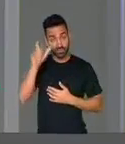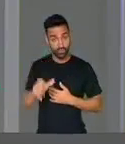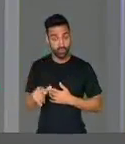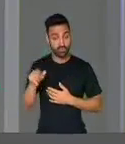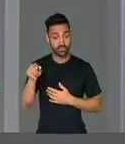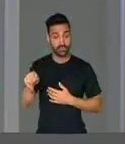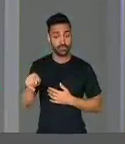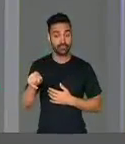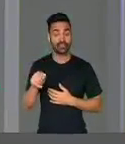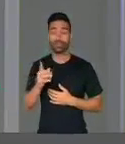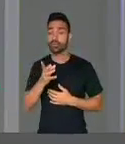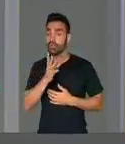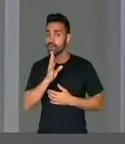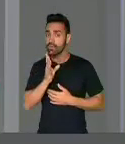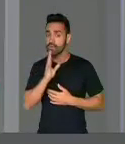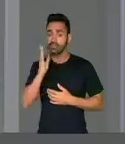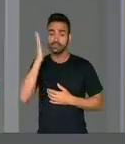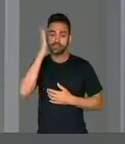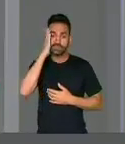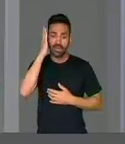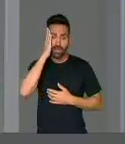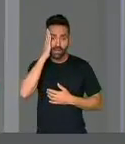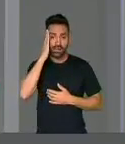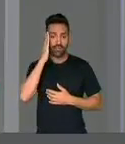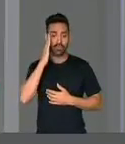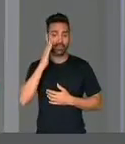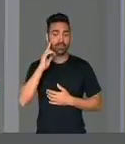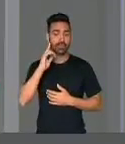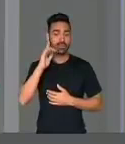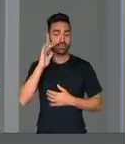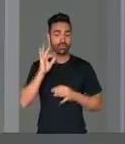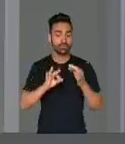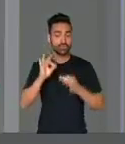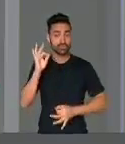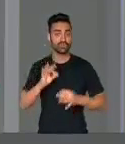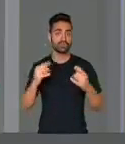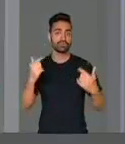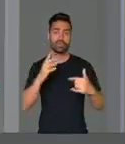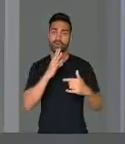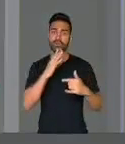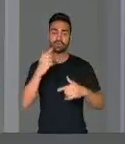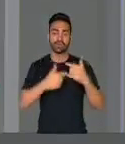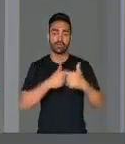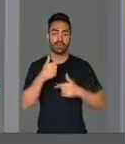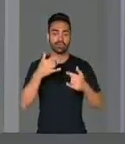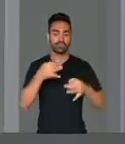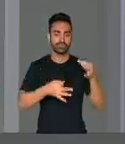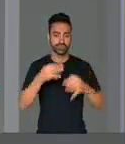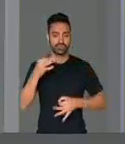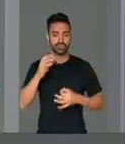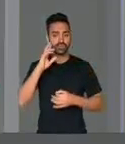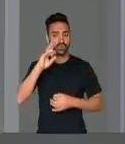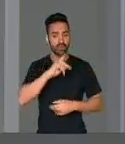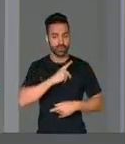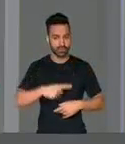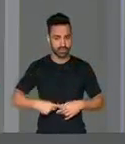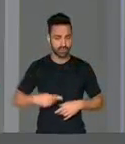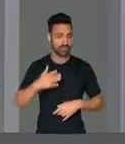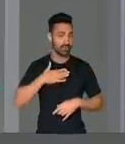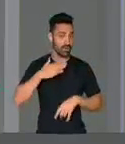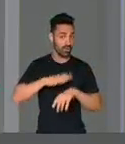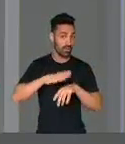que conhecem e sabem do que a justiça tem feito? Senhor presidente, eu gostaria que o meu